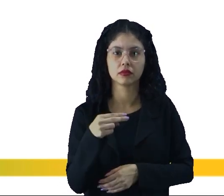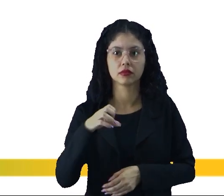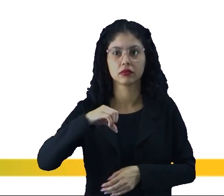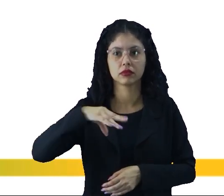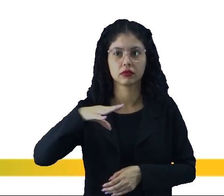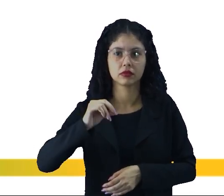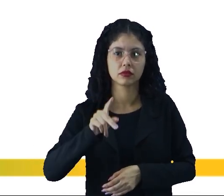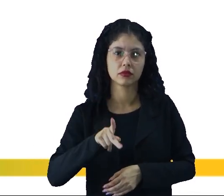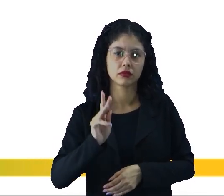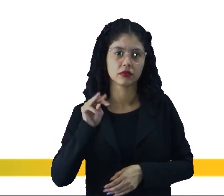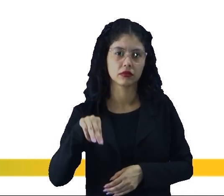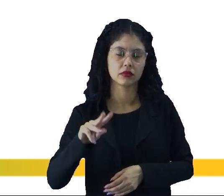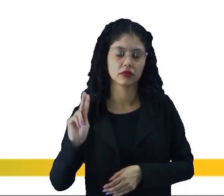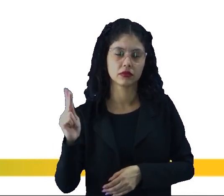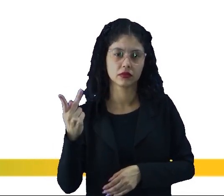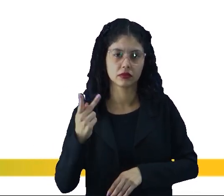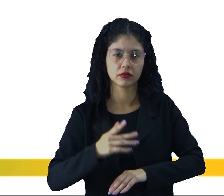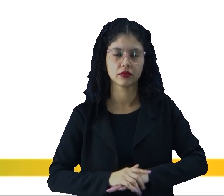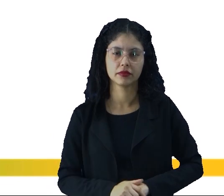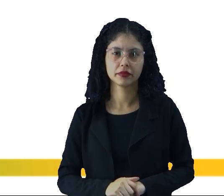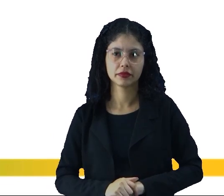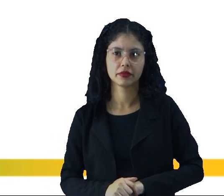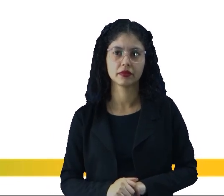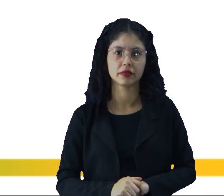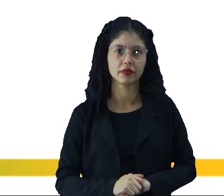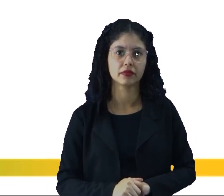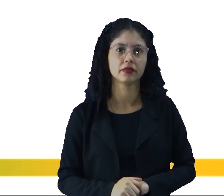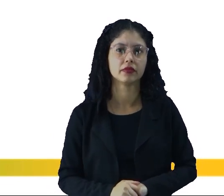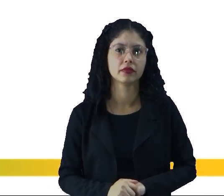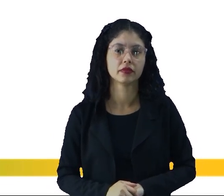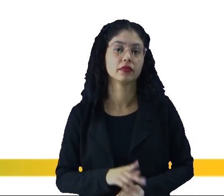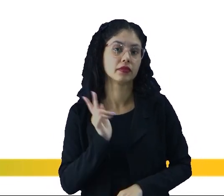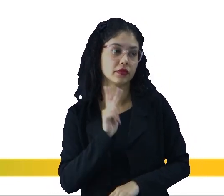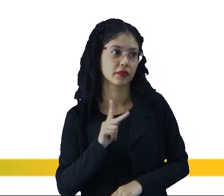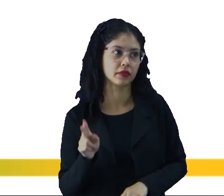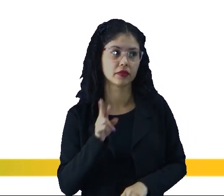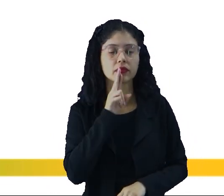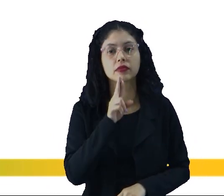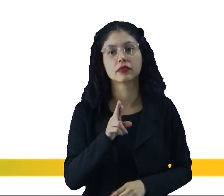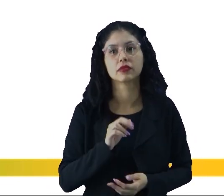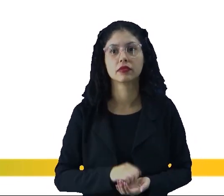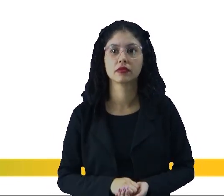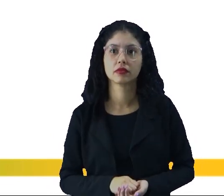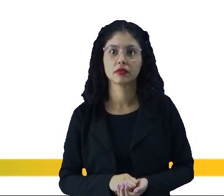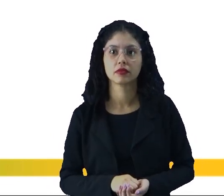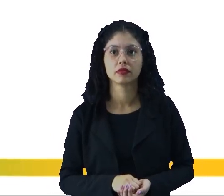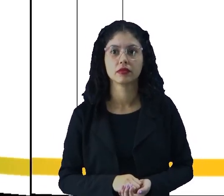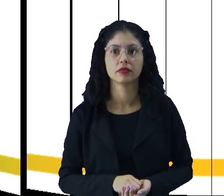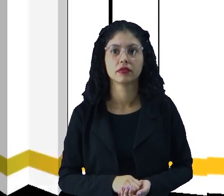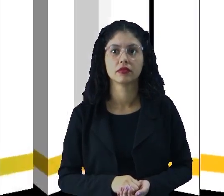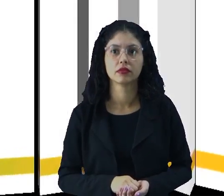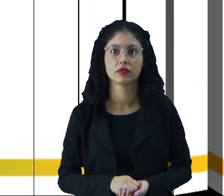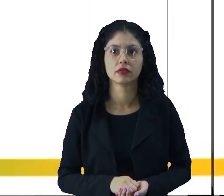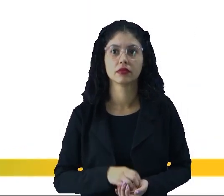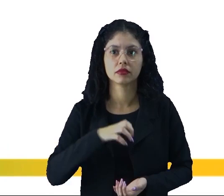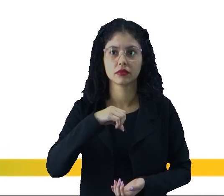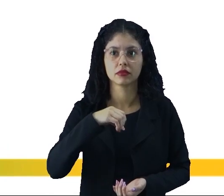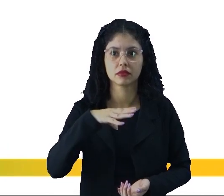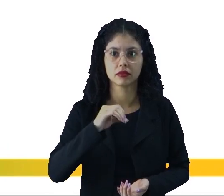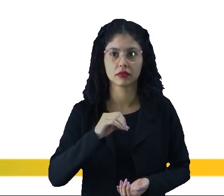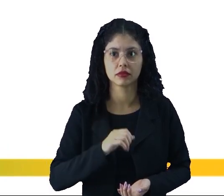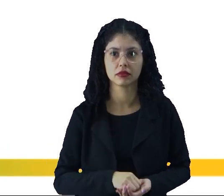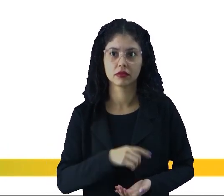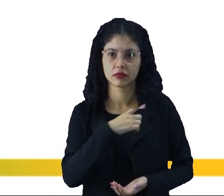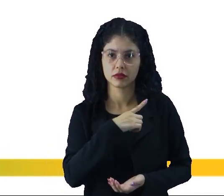igual a 90 quilômetros por hora ah professor tinha essa resposta lá no para marcar 90 quilômetros